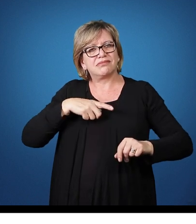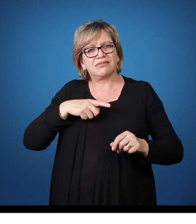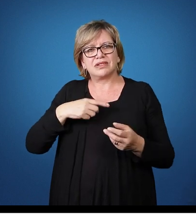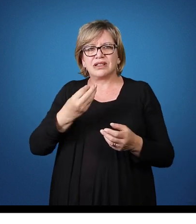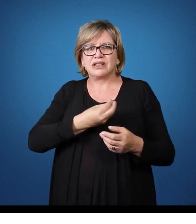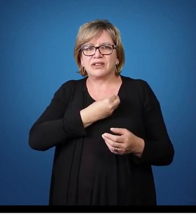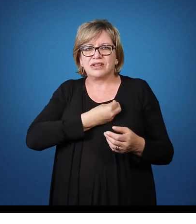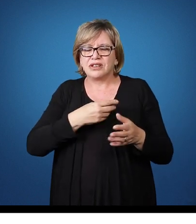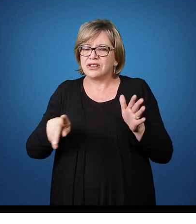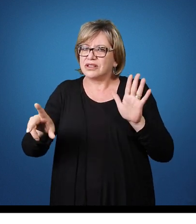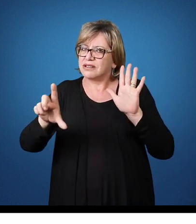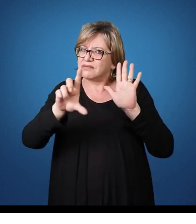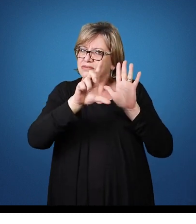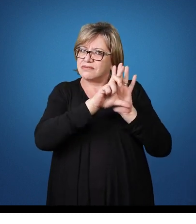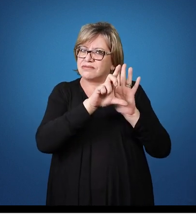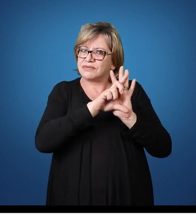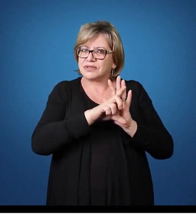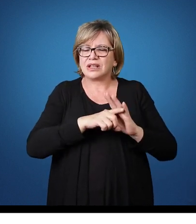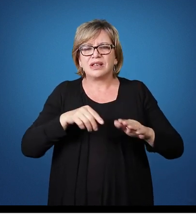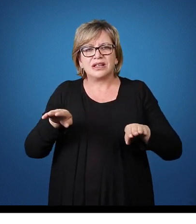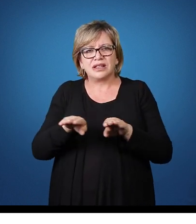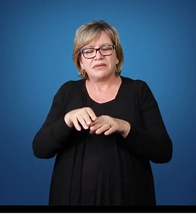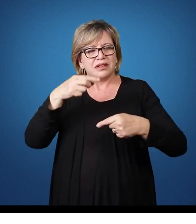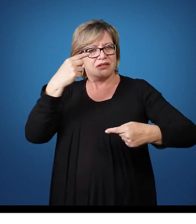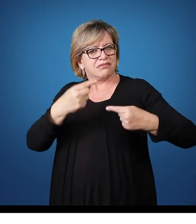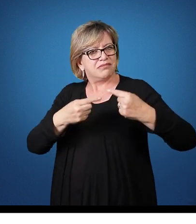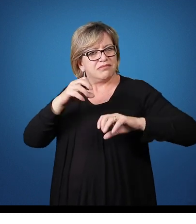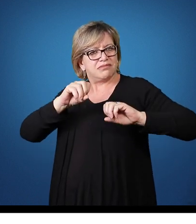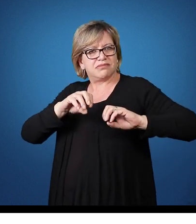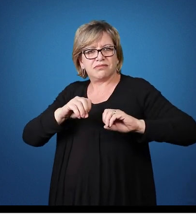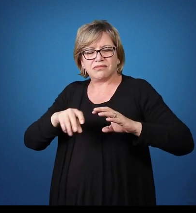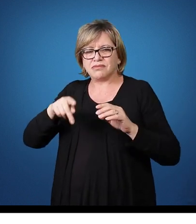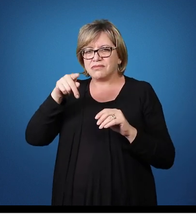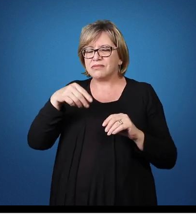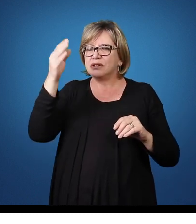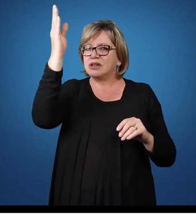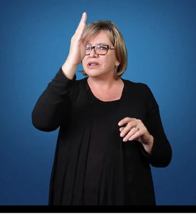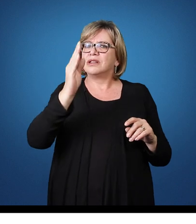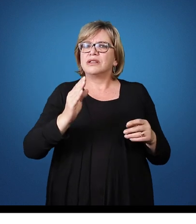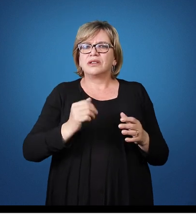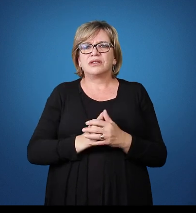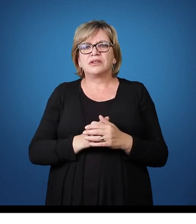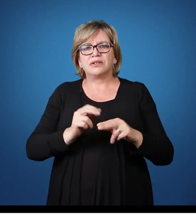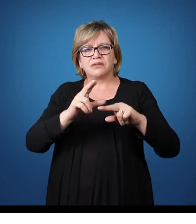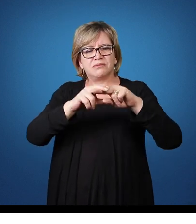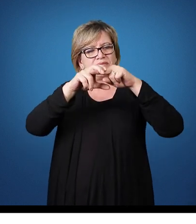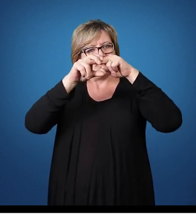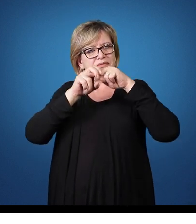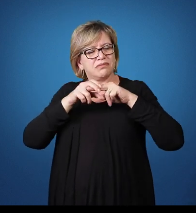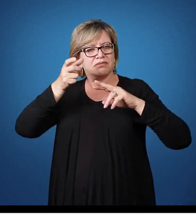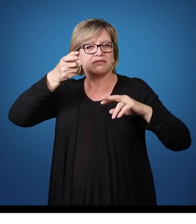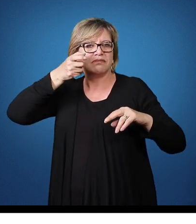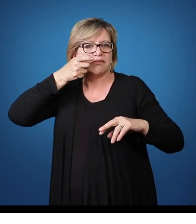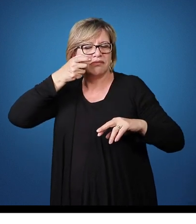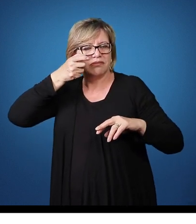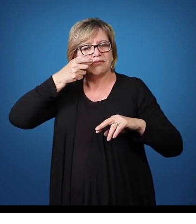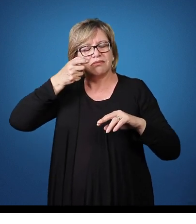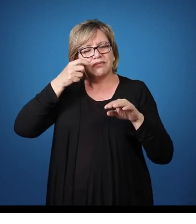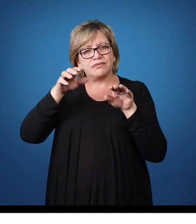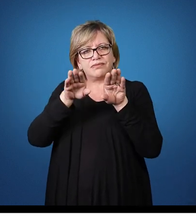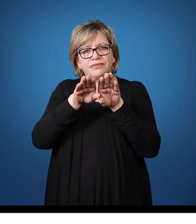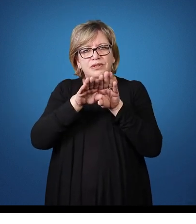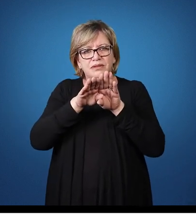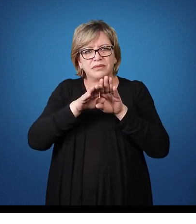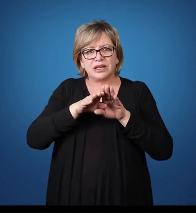ampla Em todas as legislações Em toda a política educacional do nosso país Dessa forma nós observamos também